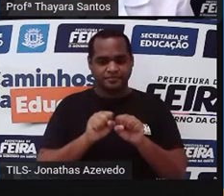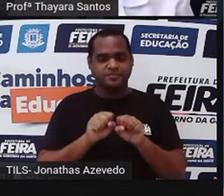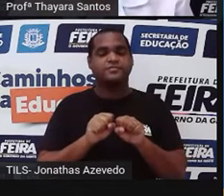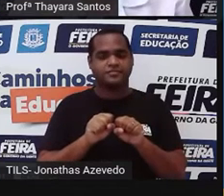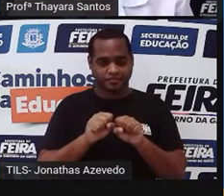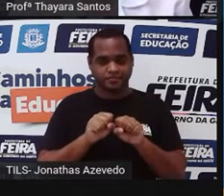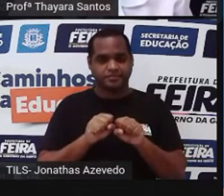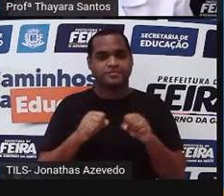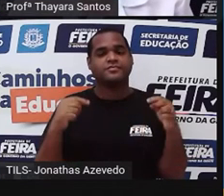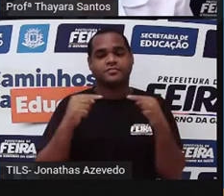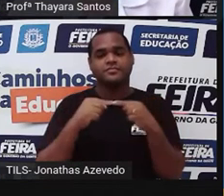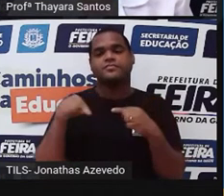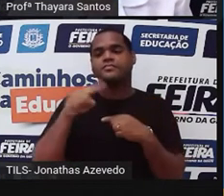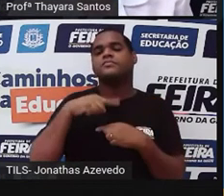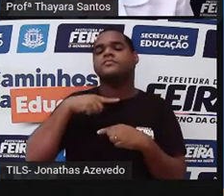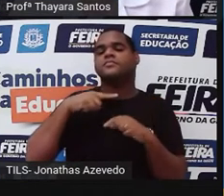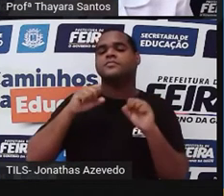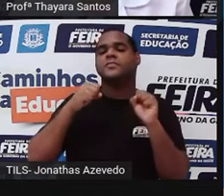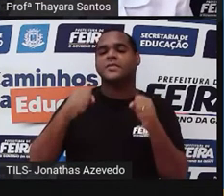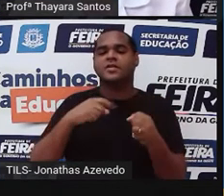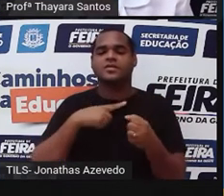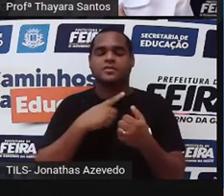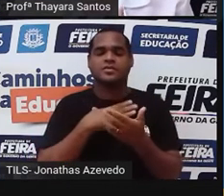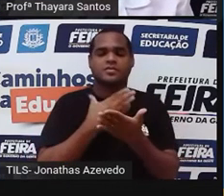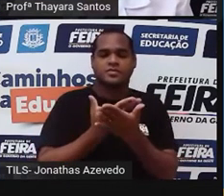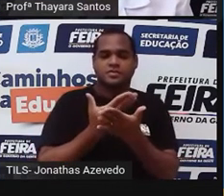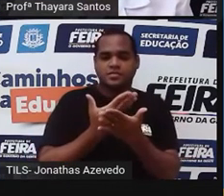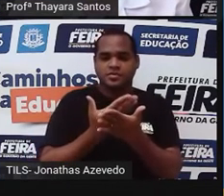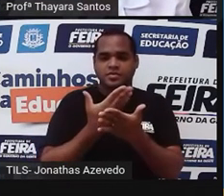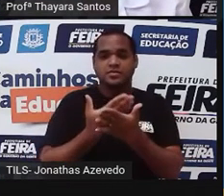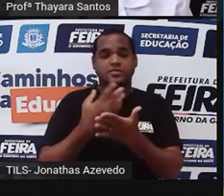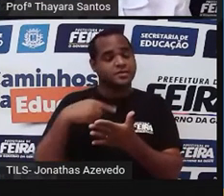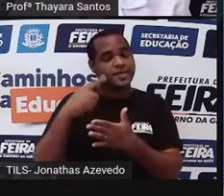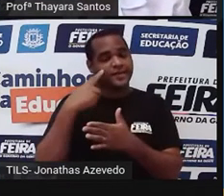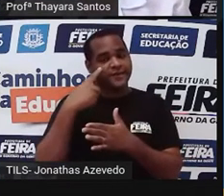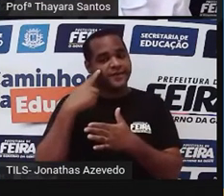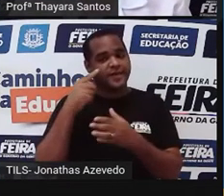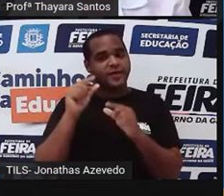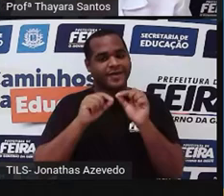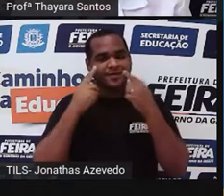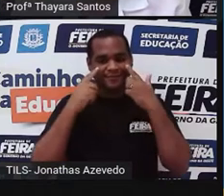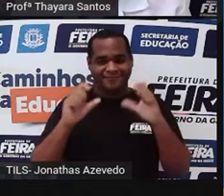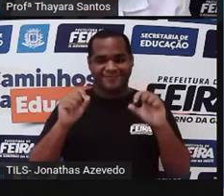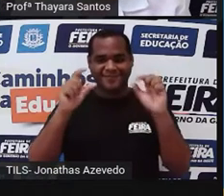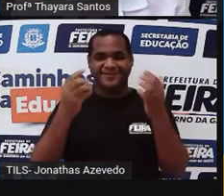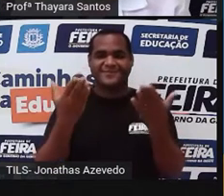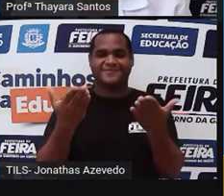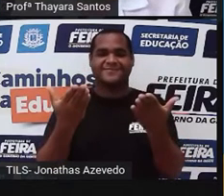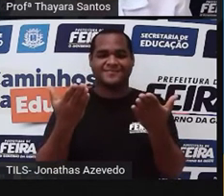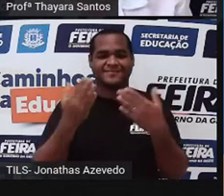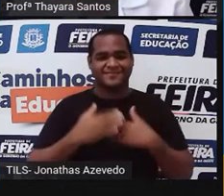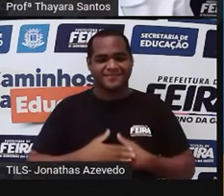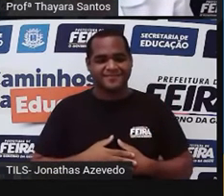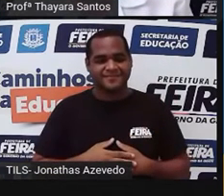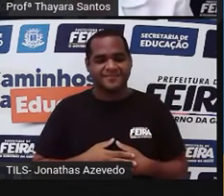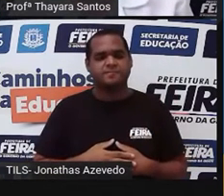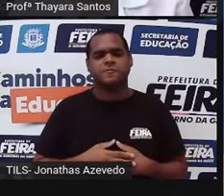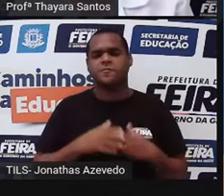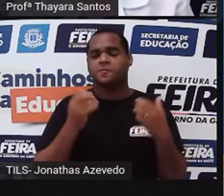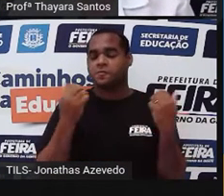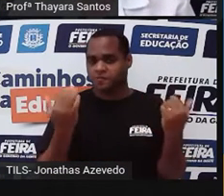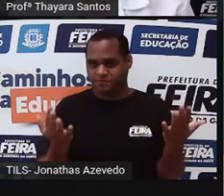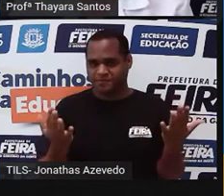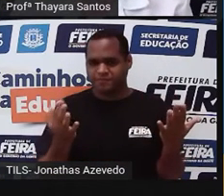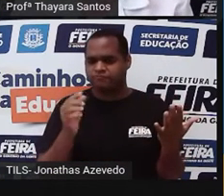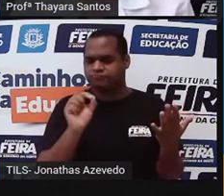Nesse caso a gente vai estudar o sistema digestório, que é esse que já está aparecendo aí na tela para vocês. Então,